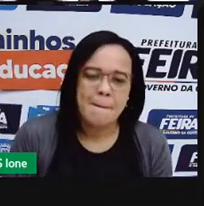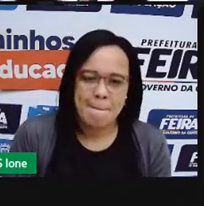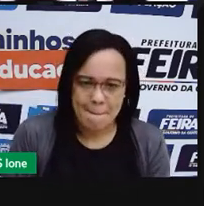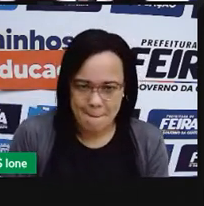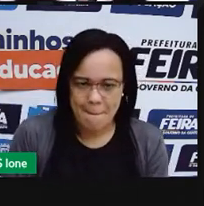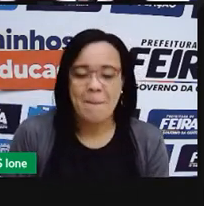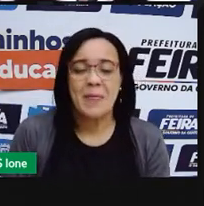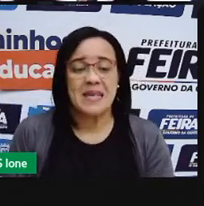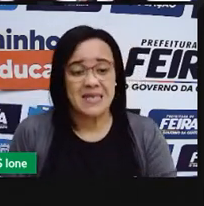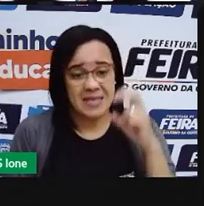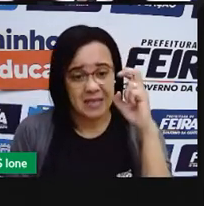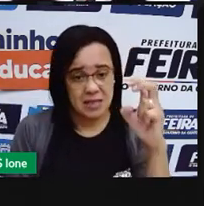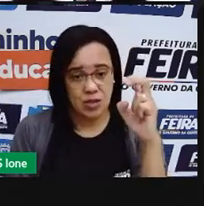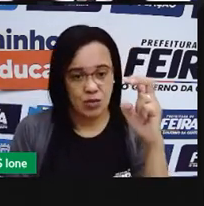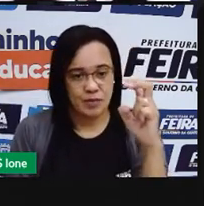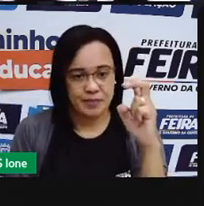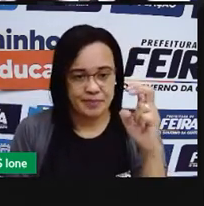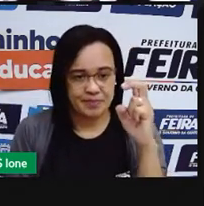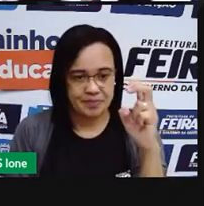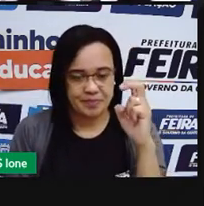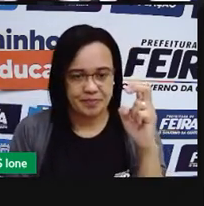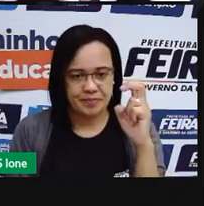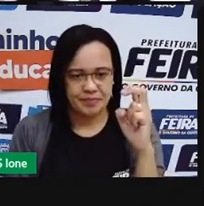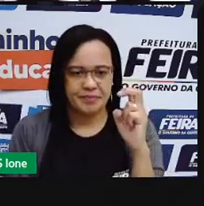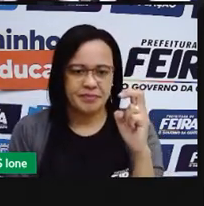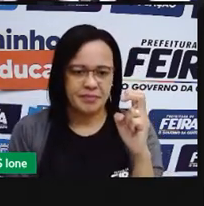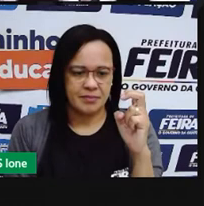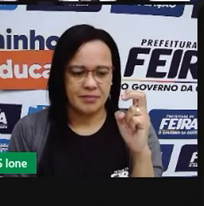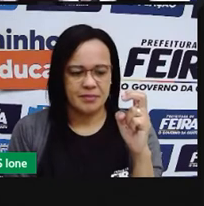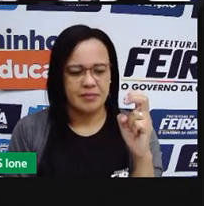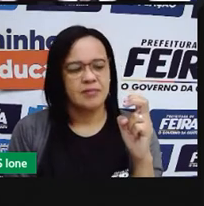quatro, cinco baldes de água.